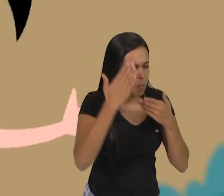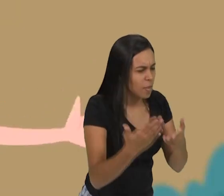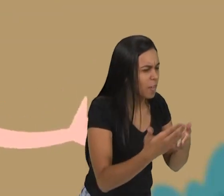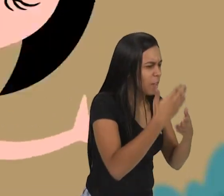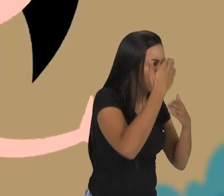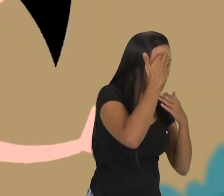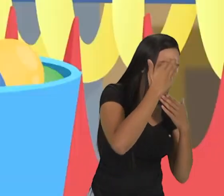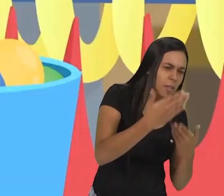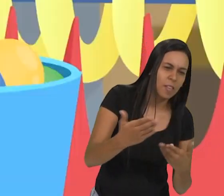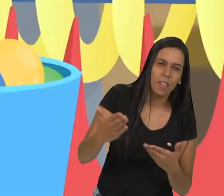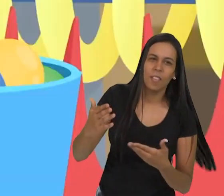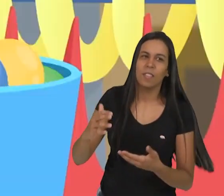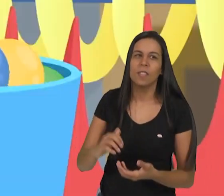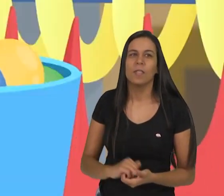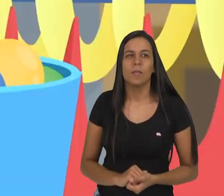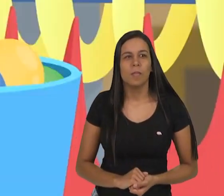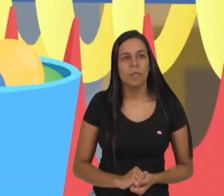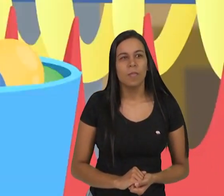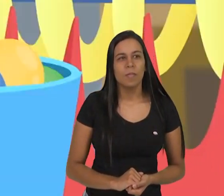Obrigada, obrigada!